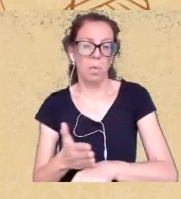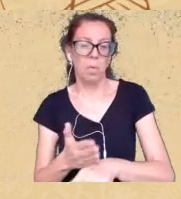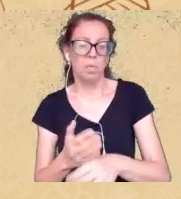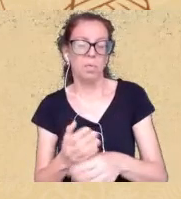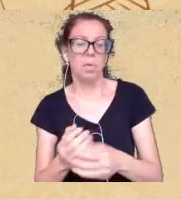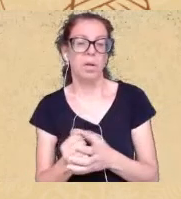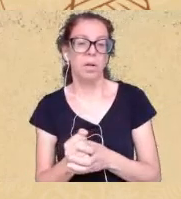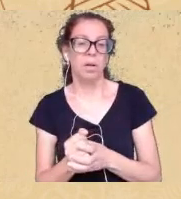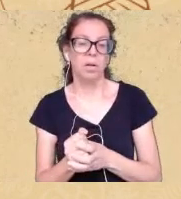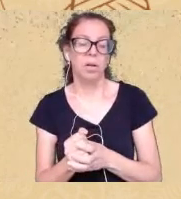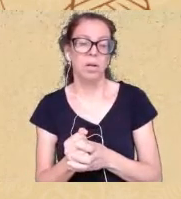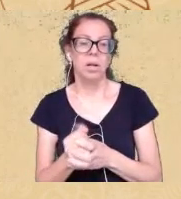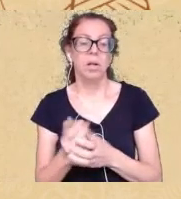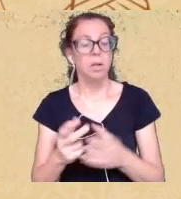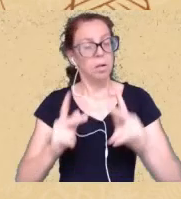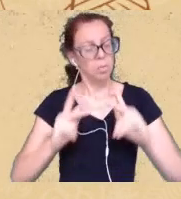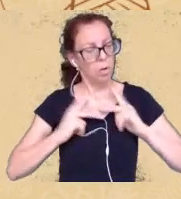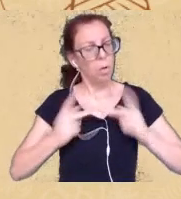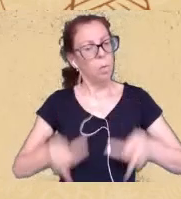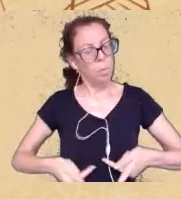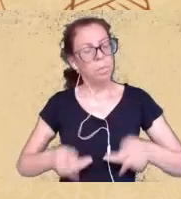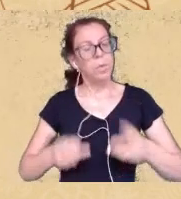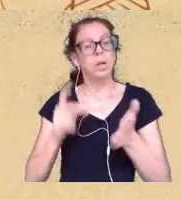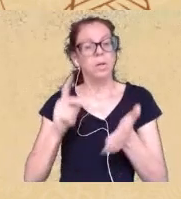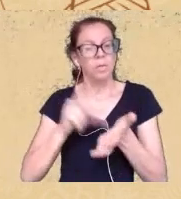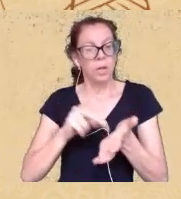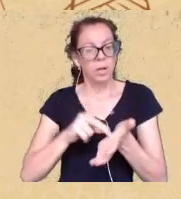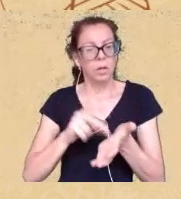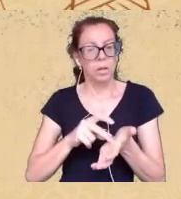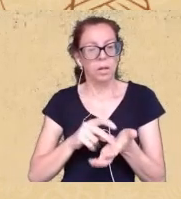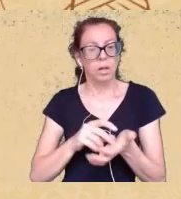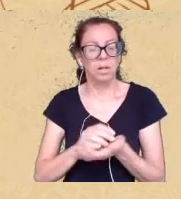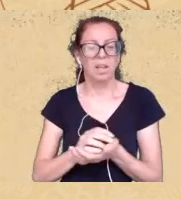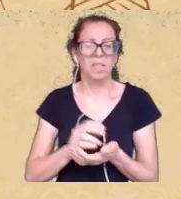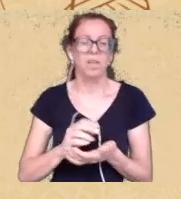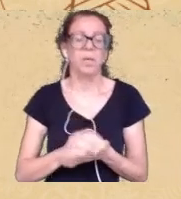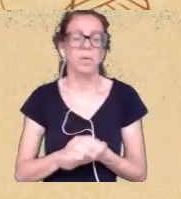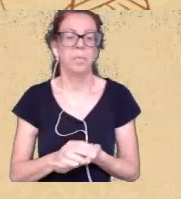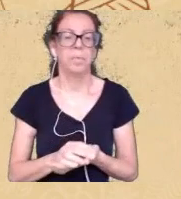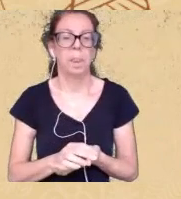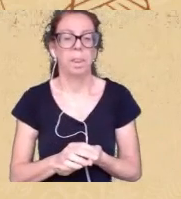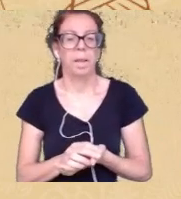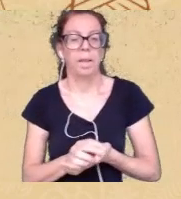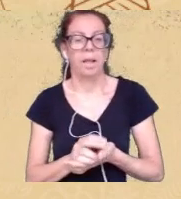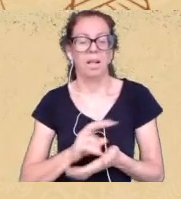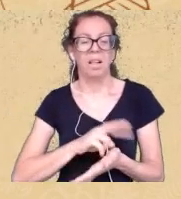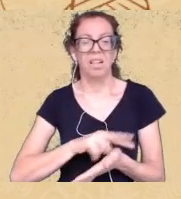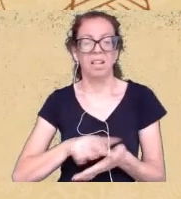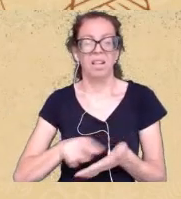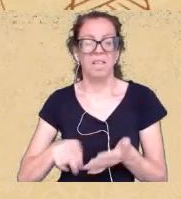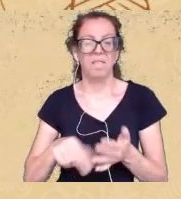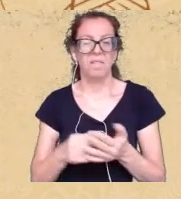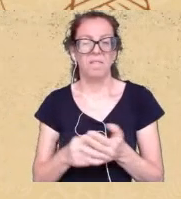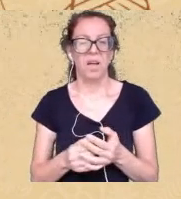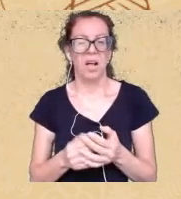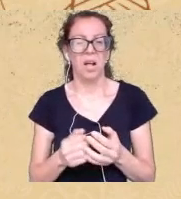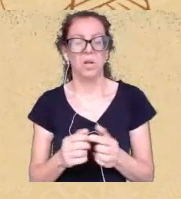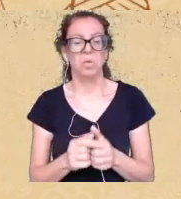singularidade e isso em várias opressões tem até esses programas sensacionalistas que colocam lá